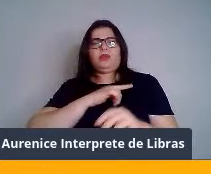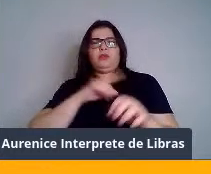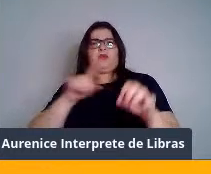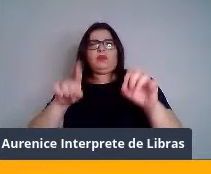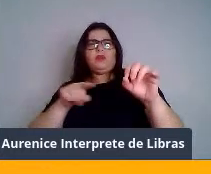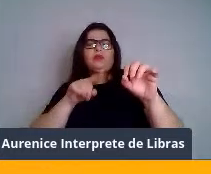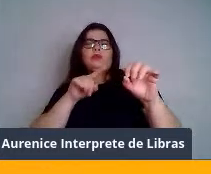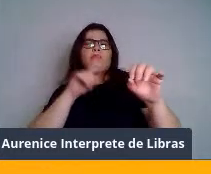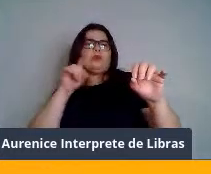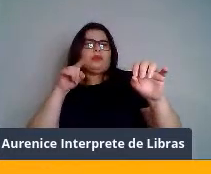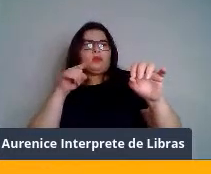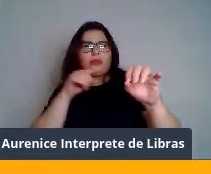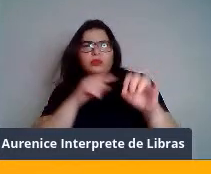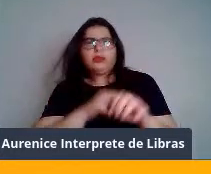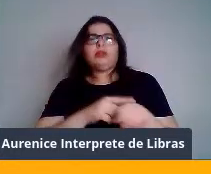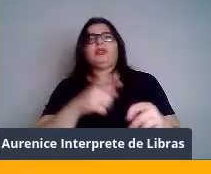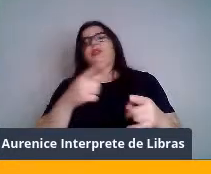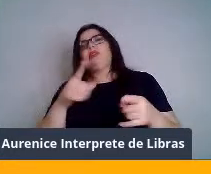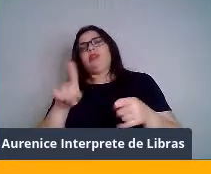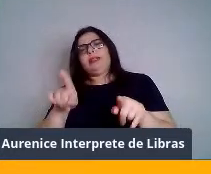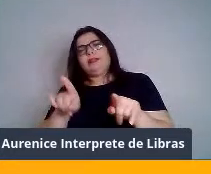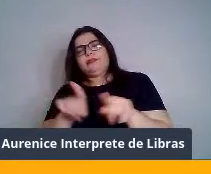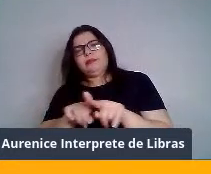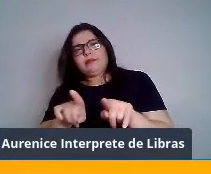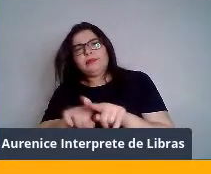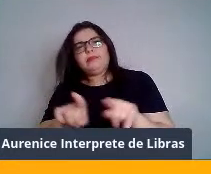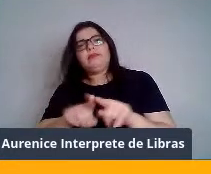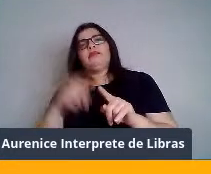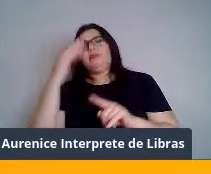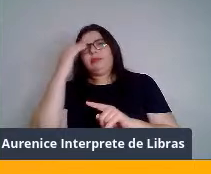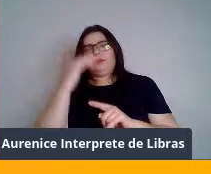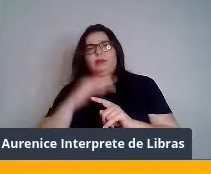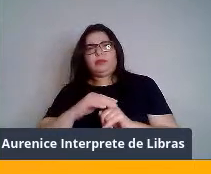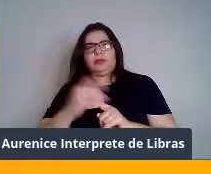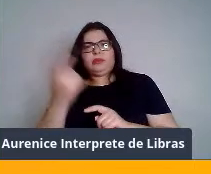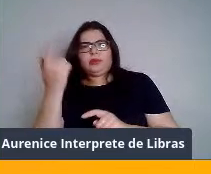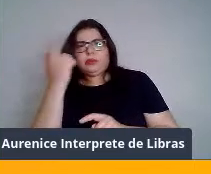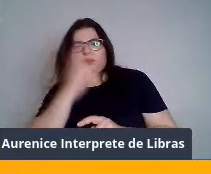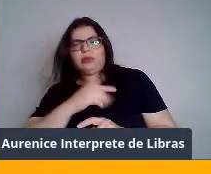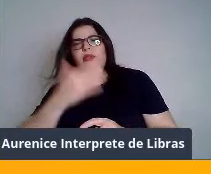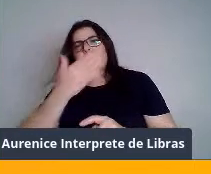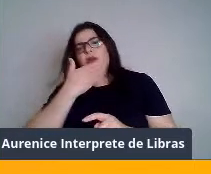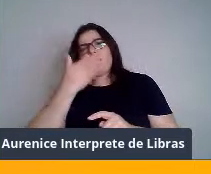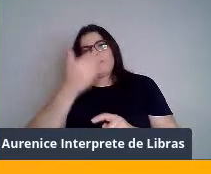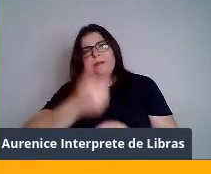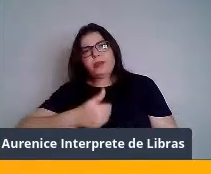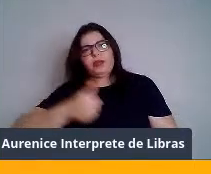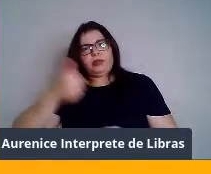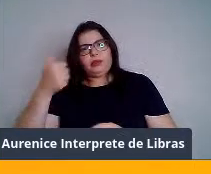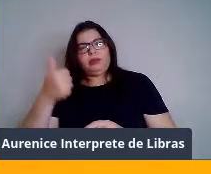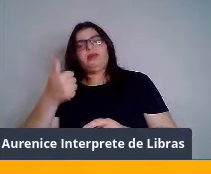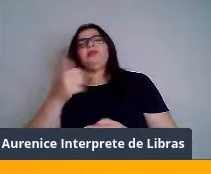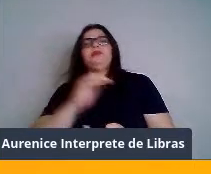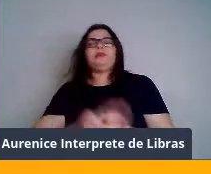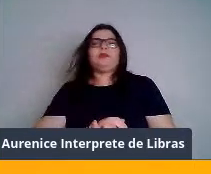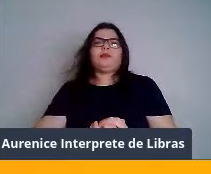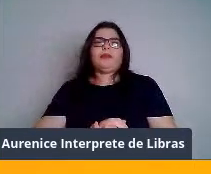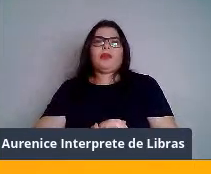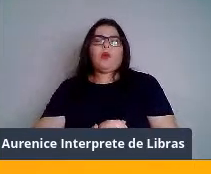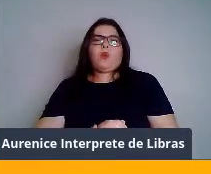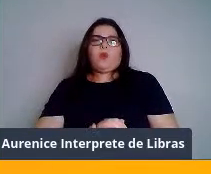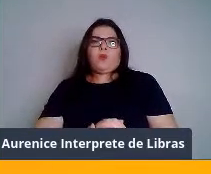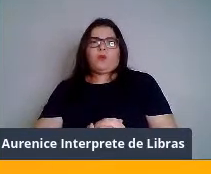prole, mas também o sucesso tendo copulado com aquele de melhor qualidade, né? Então, o que a gente tem visto ultimamente é que